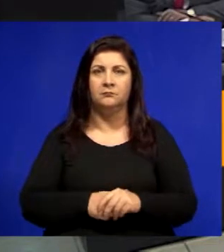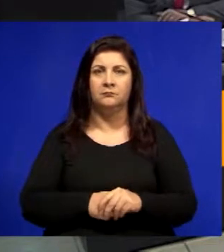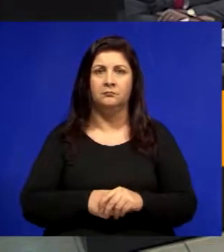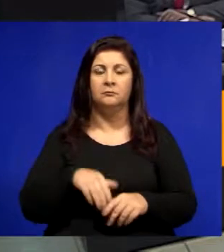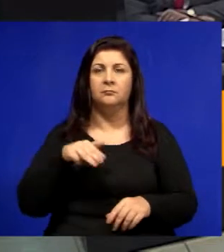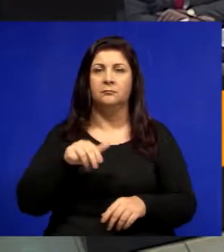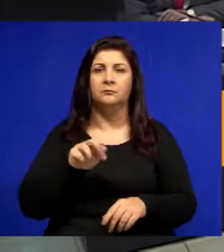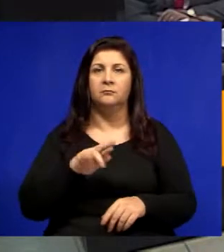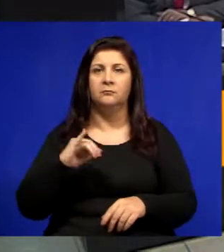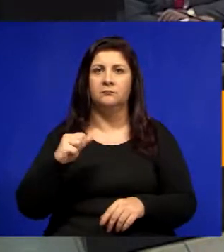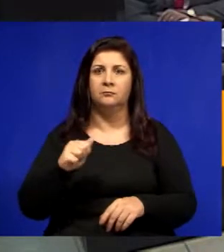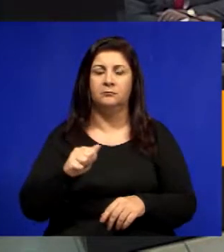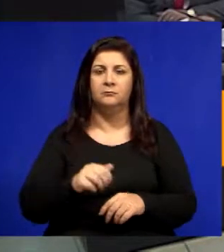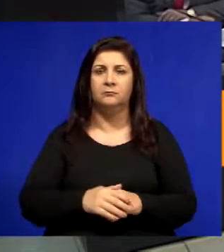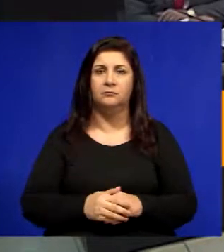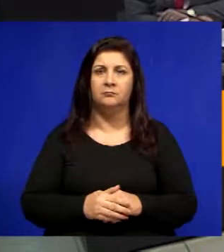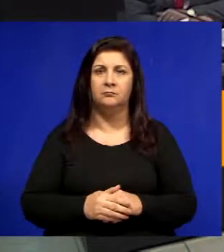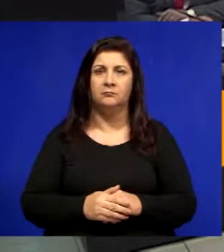vereadora doutora Márcia Santos